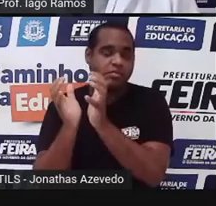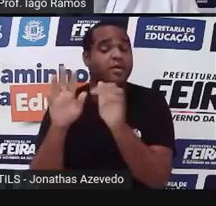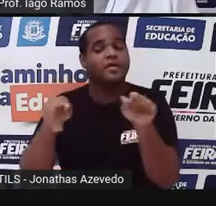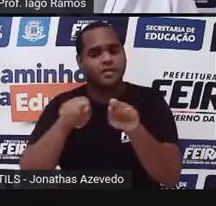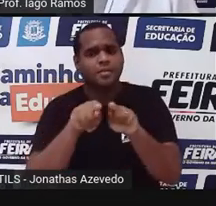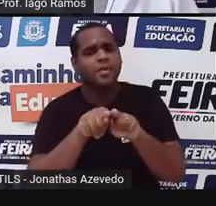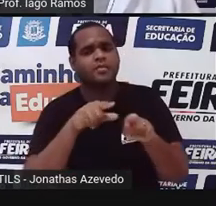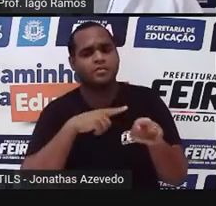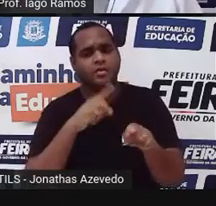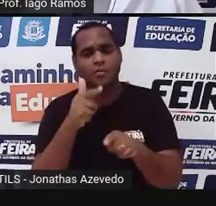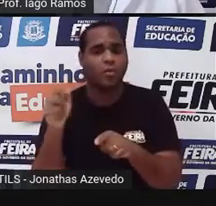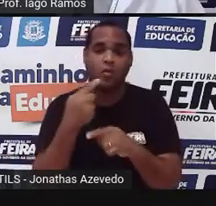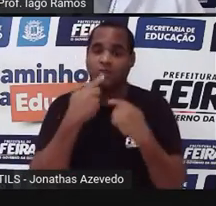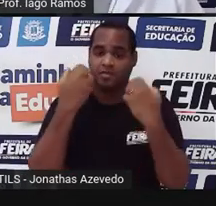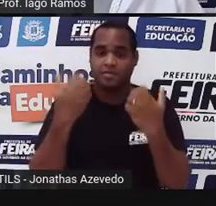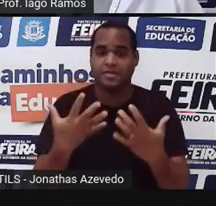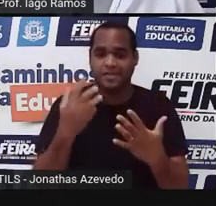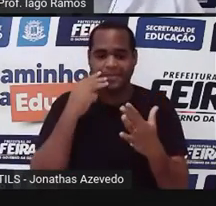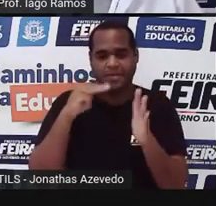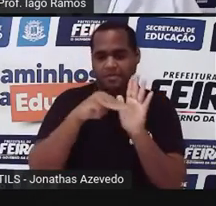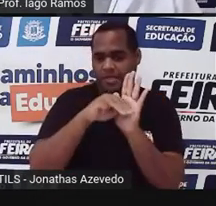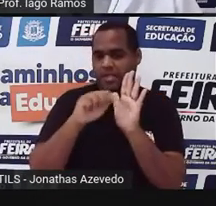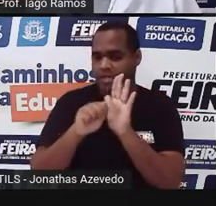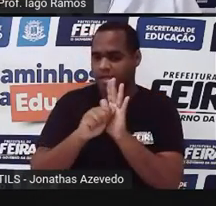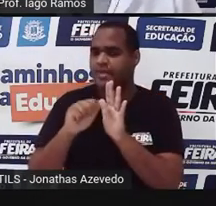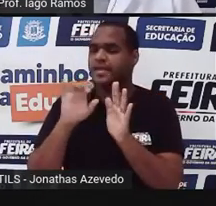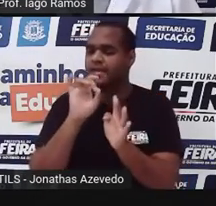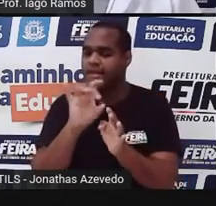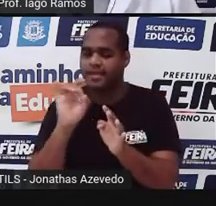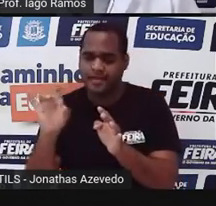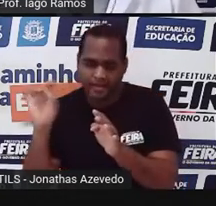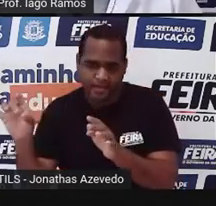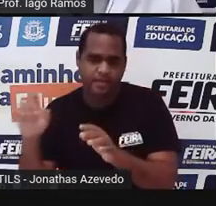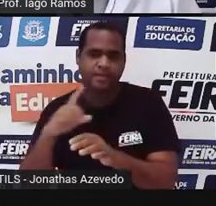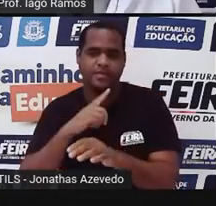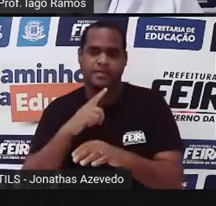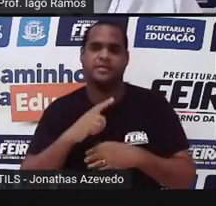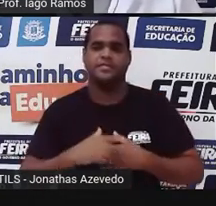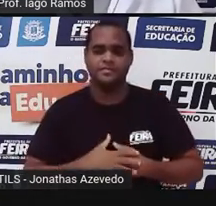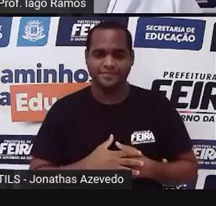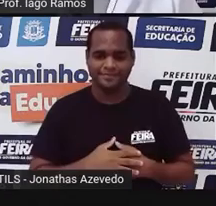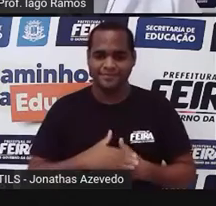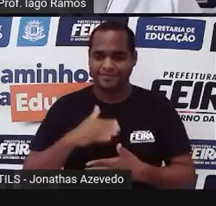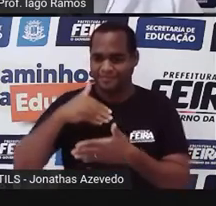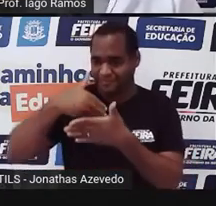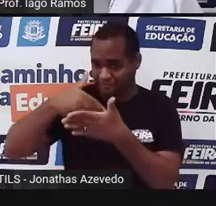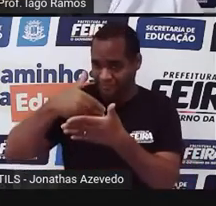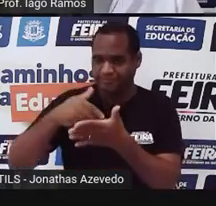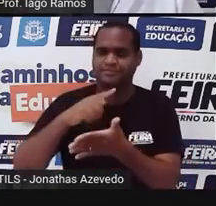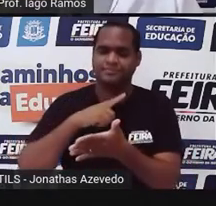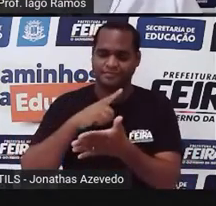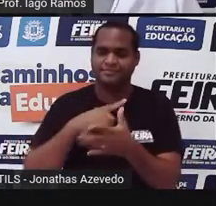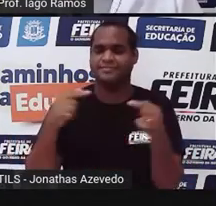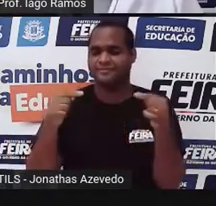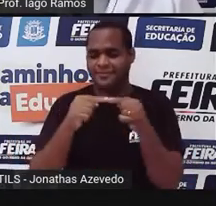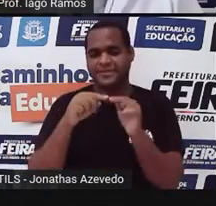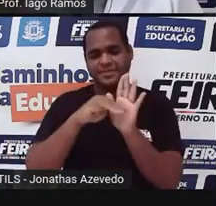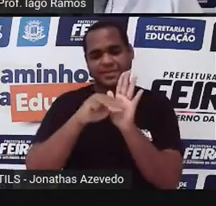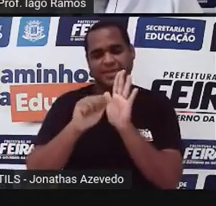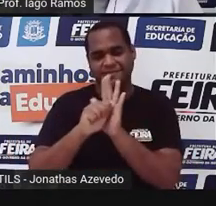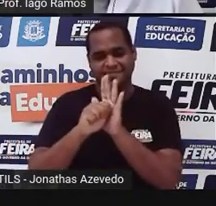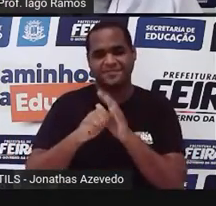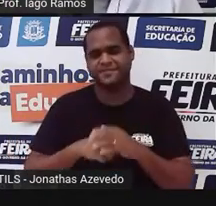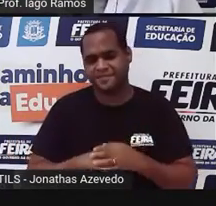tem, como eu falei, a média de gols de cada rodada. Então, olha só, no futebol aparece essa coisa da média aritmética.